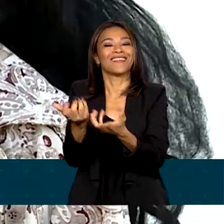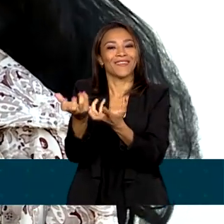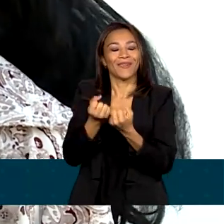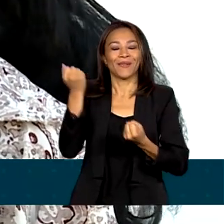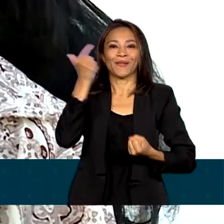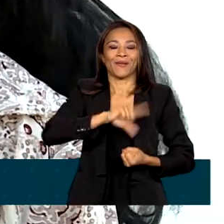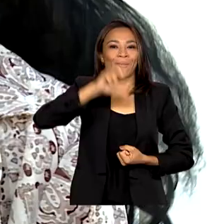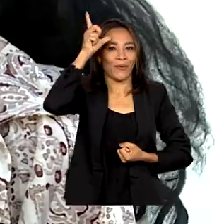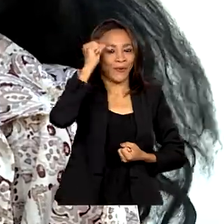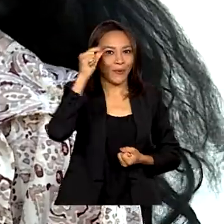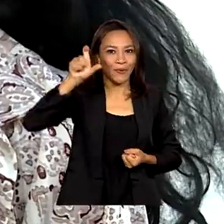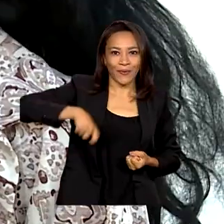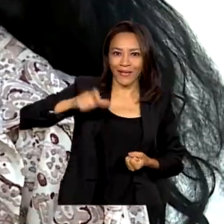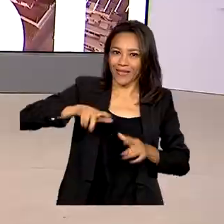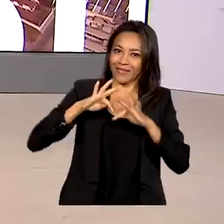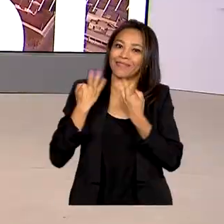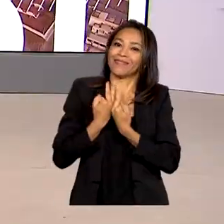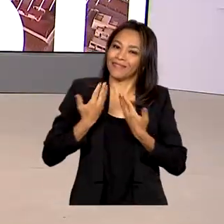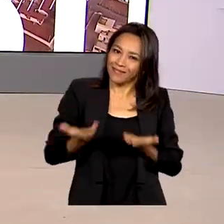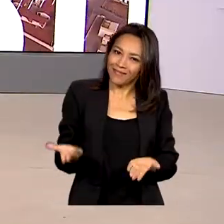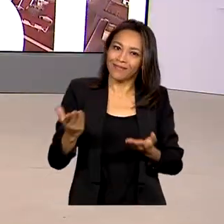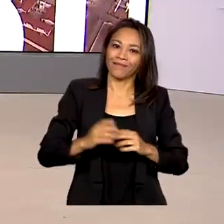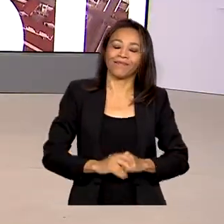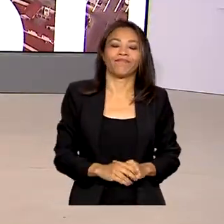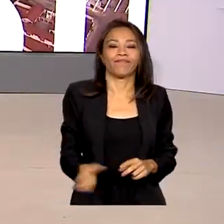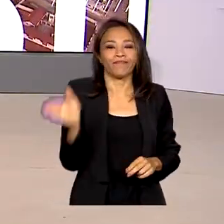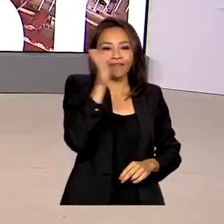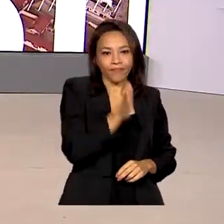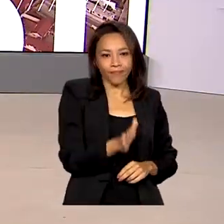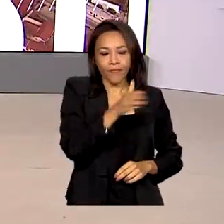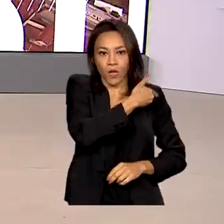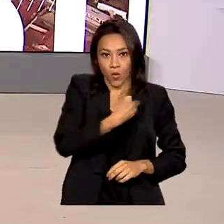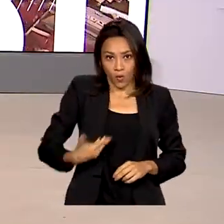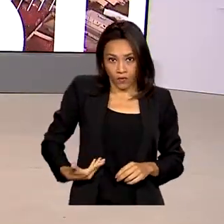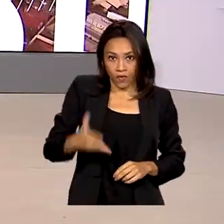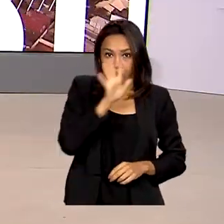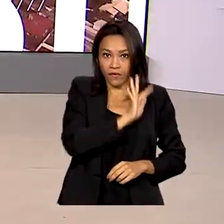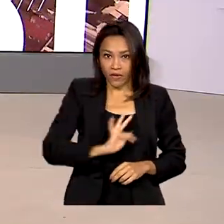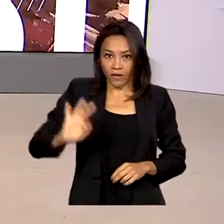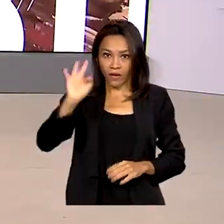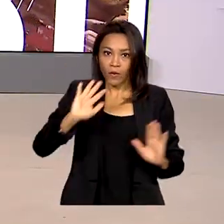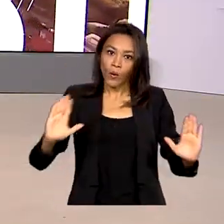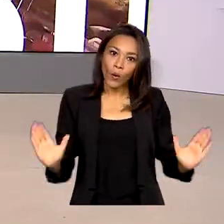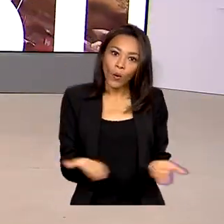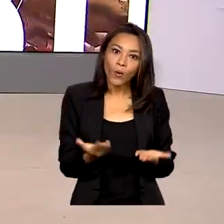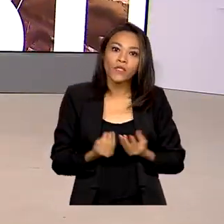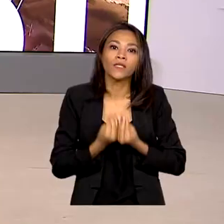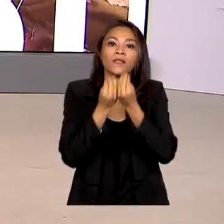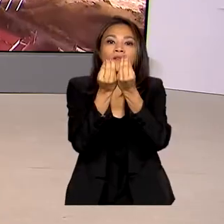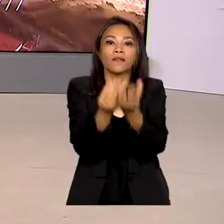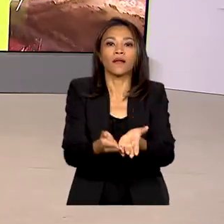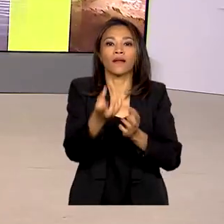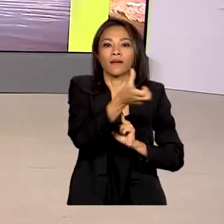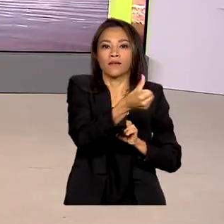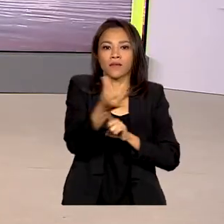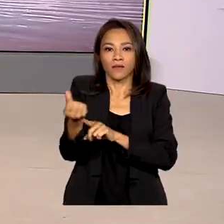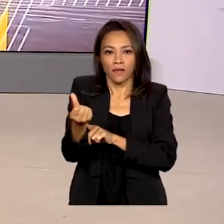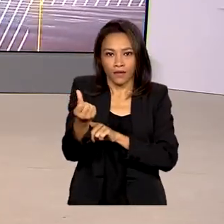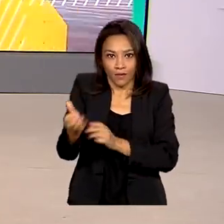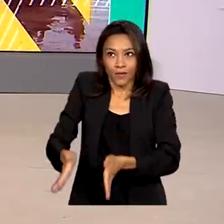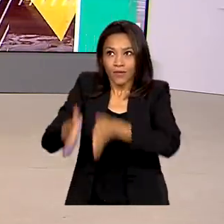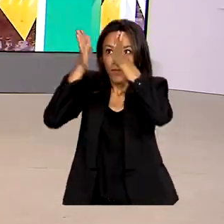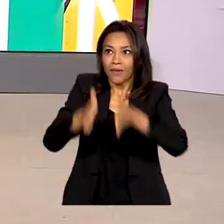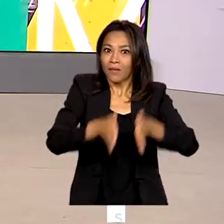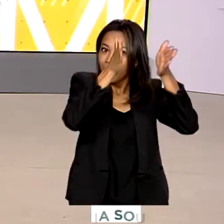contemplada com o auxílio. E o governo federal entrega hoje 600 apartamentos do programa Minha Casa Minha